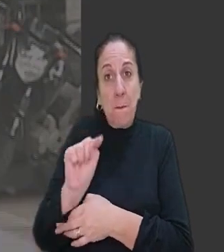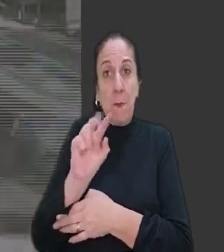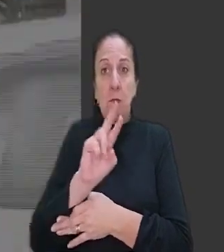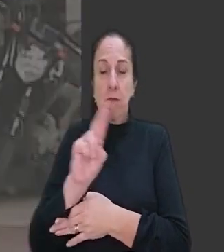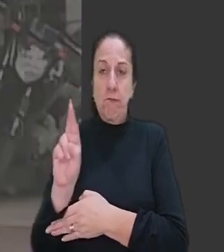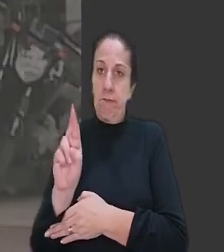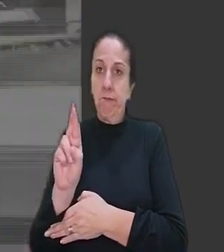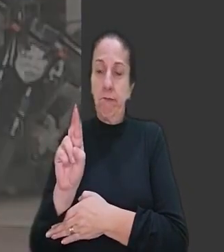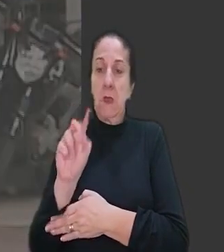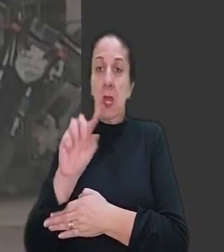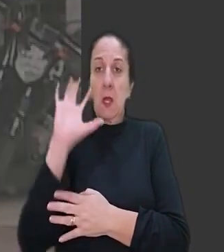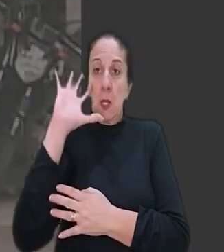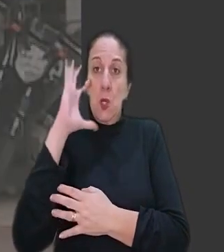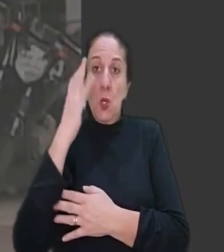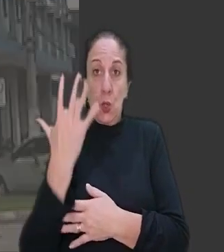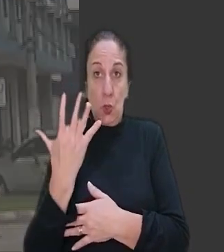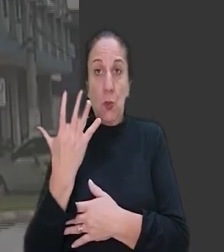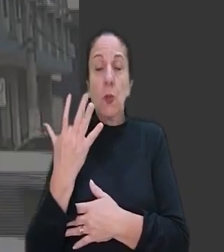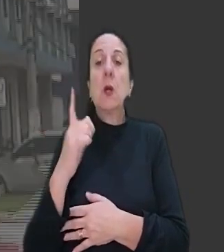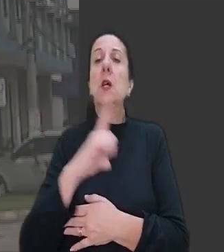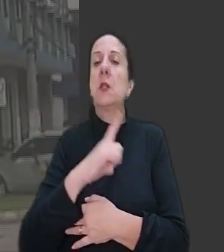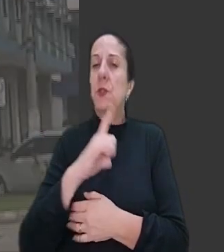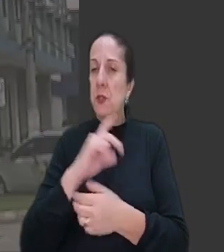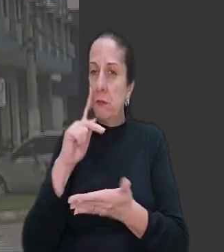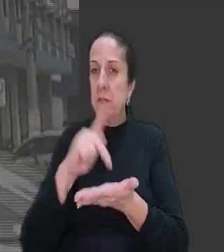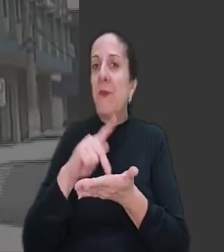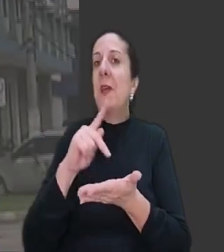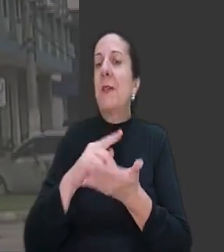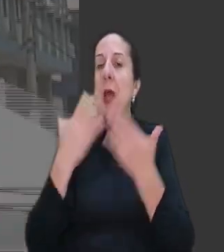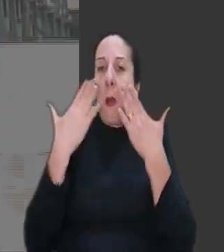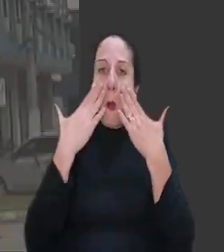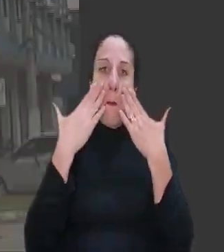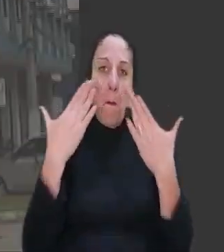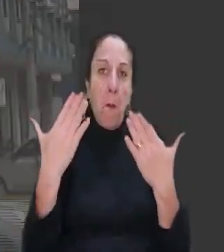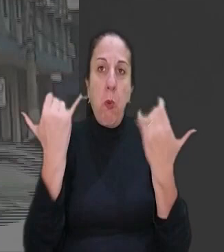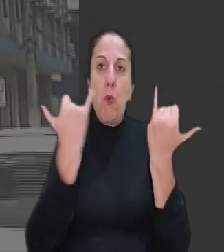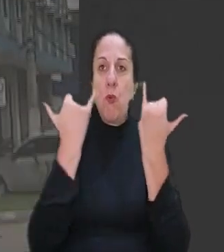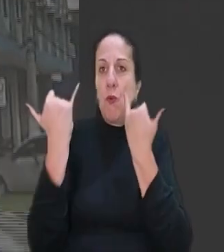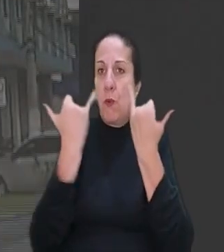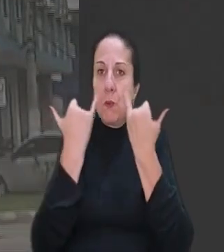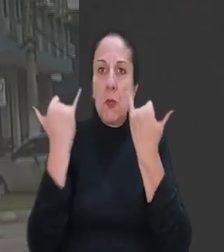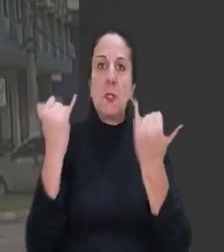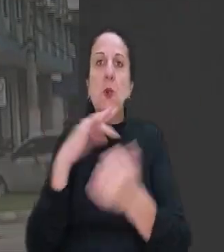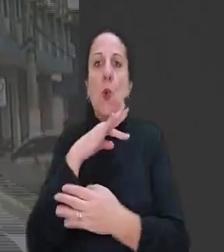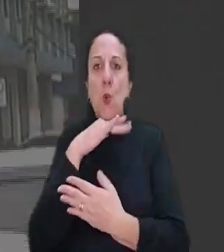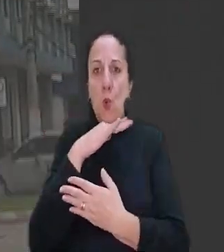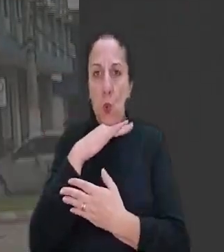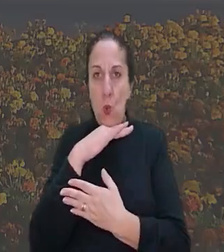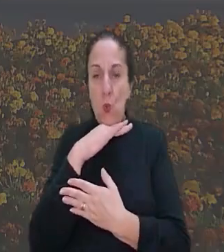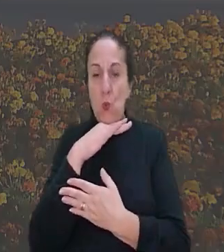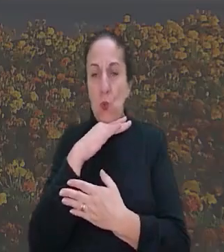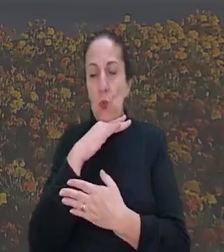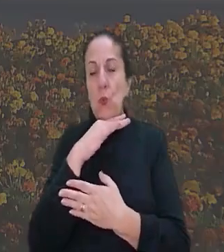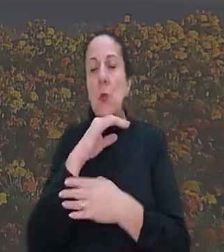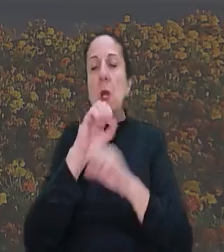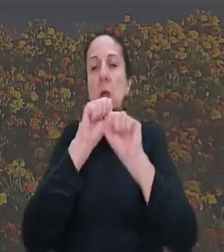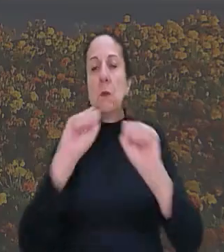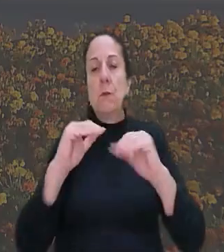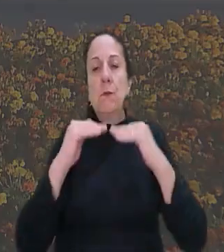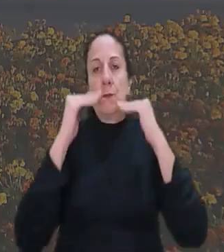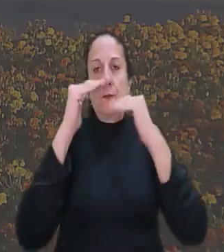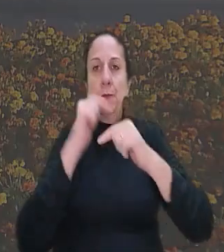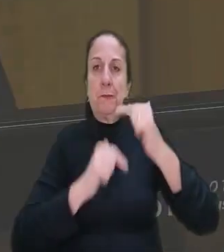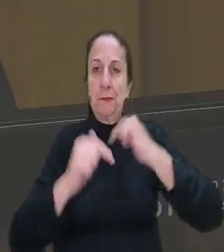mil. Segundo a decisão, ela havia, de fato, sido exposta com informações depreciativas. No Tribunal